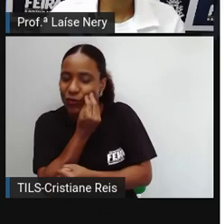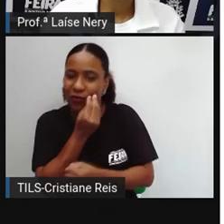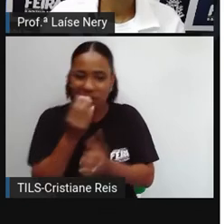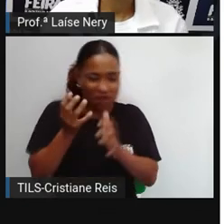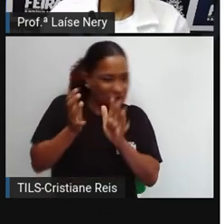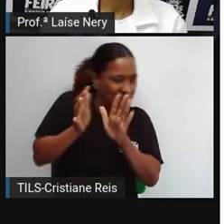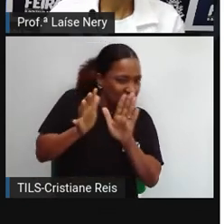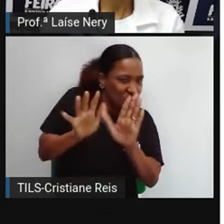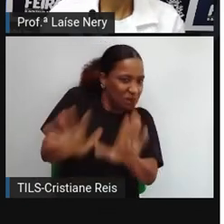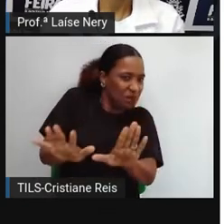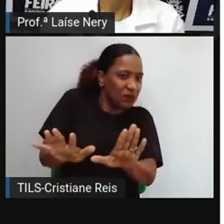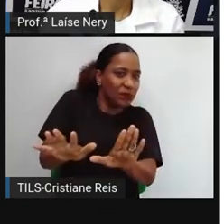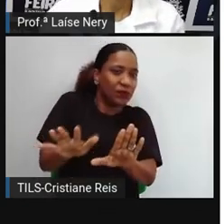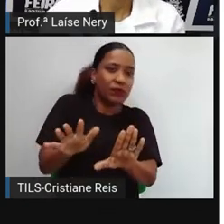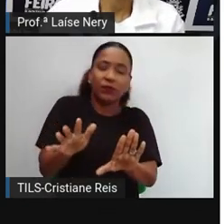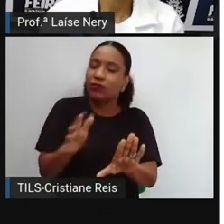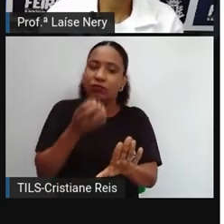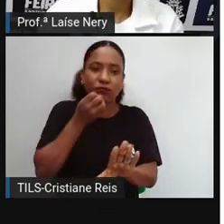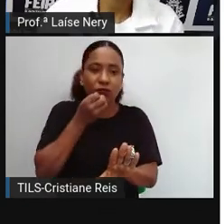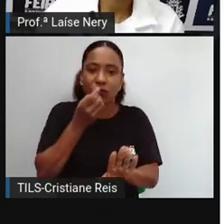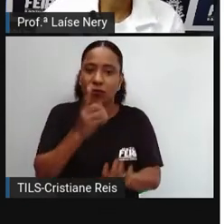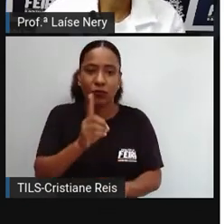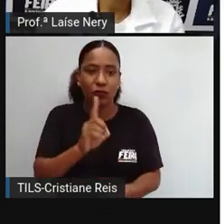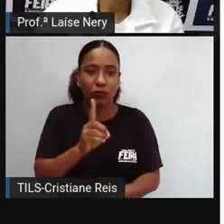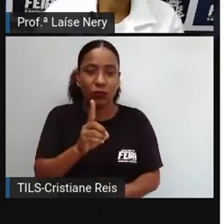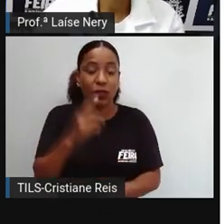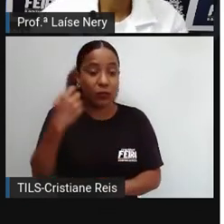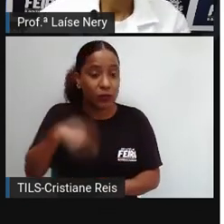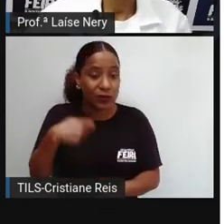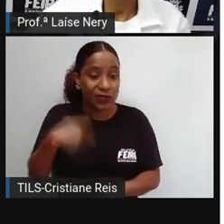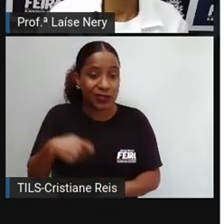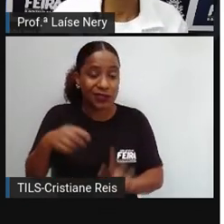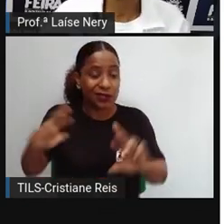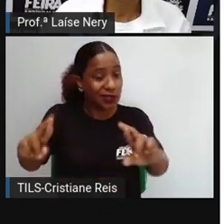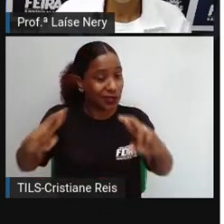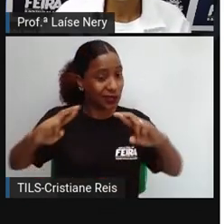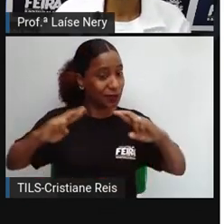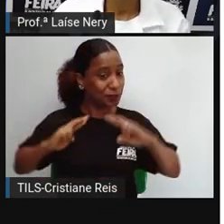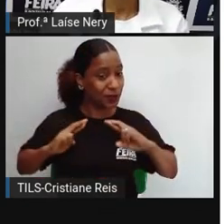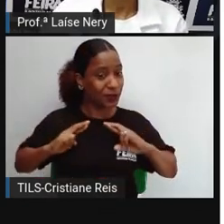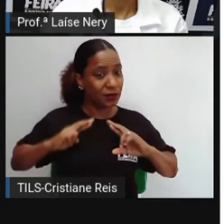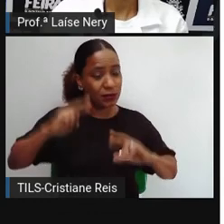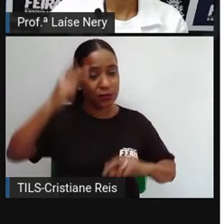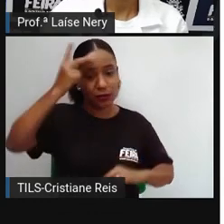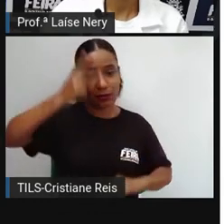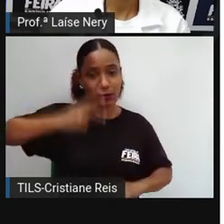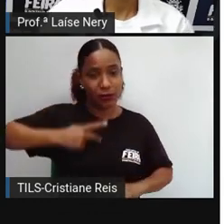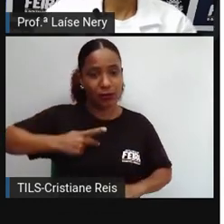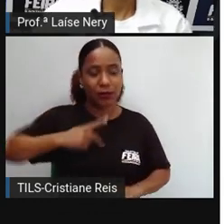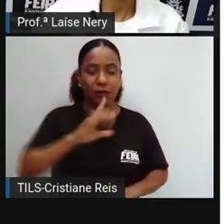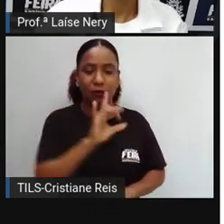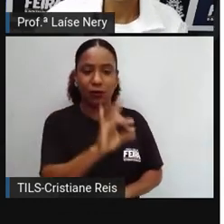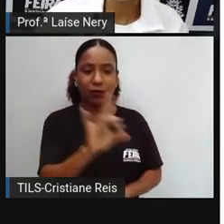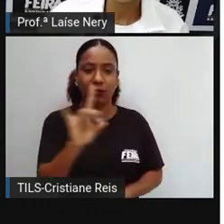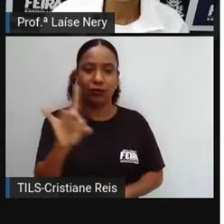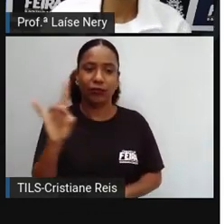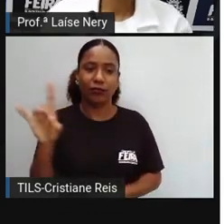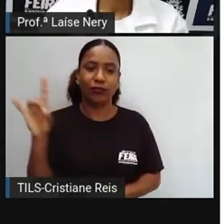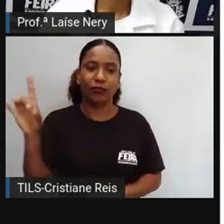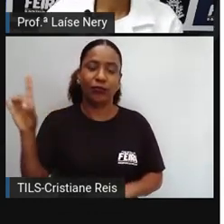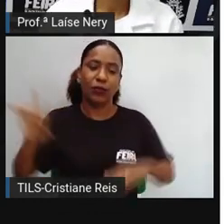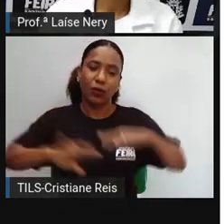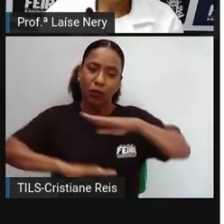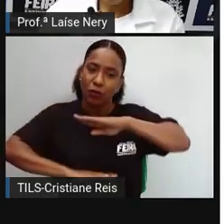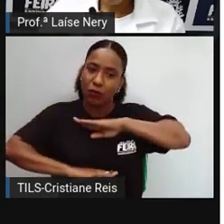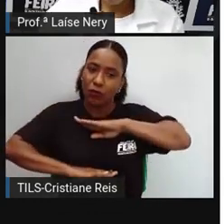não é legal. Porque a pessoa deve respeitar o nosso espaço individual que é o espaço ocupado pelo nosso